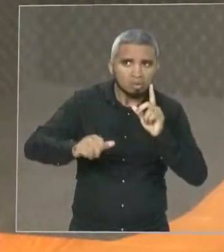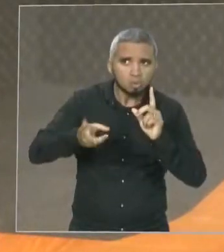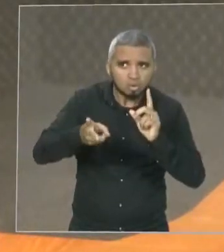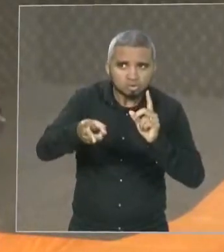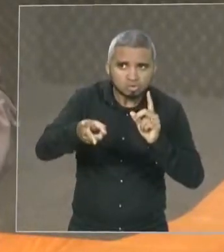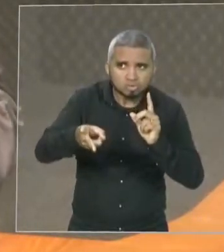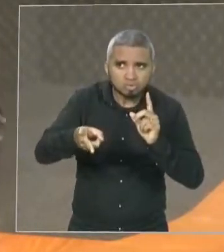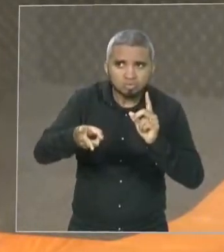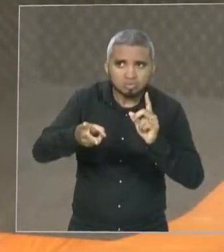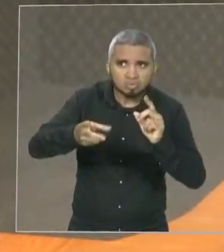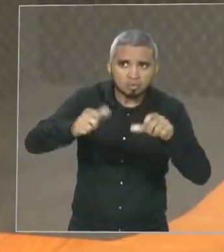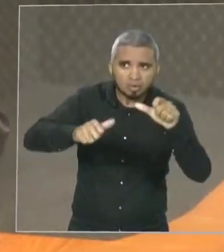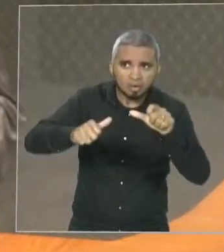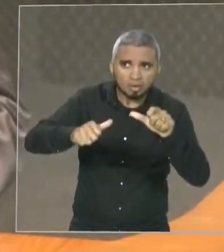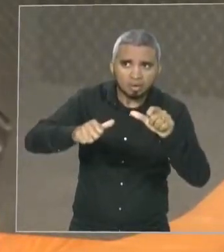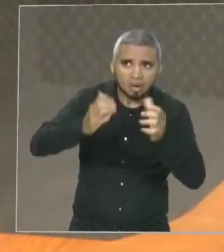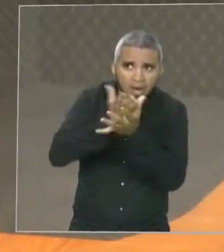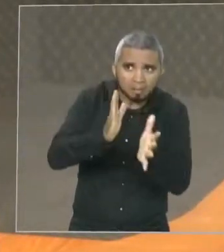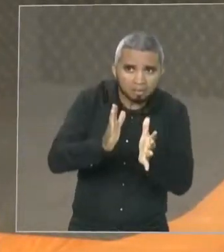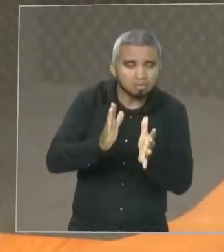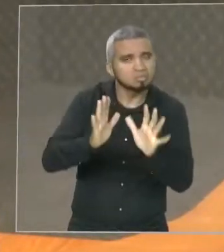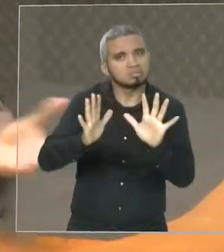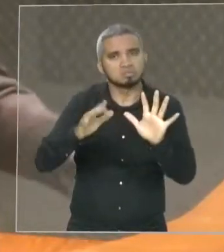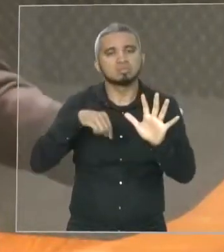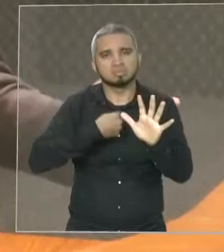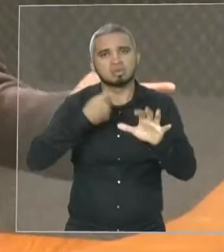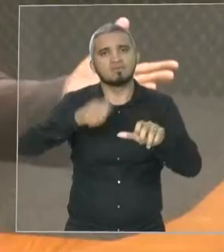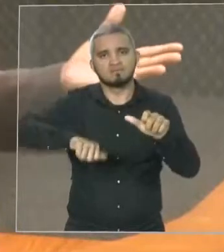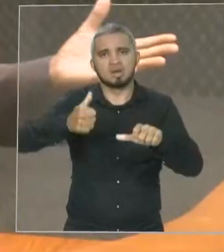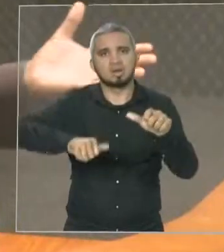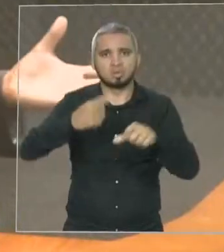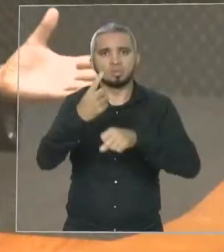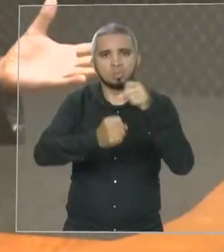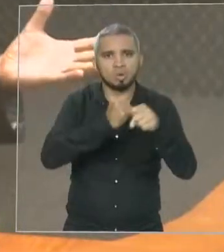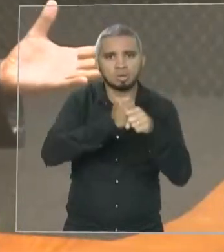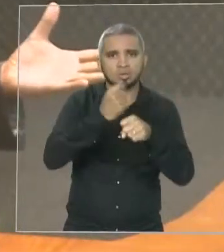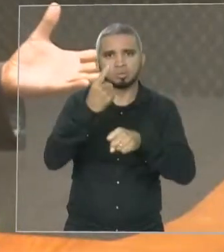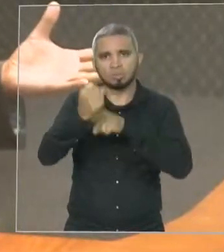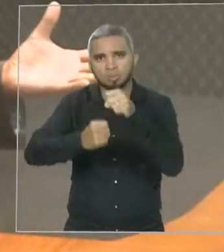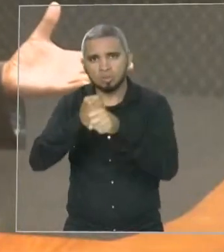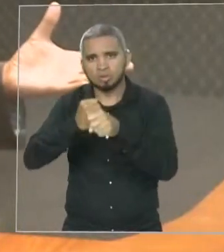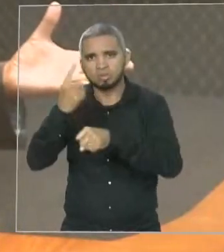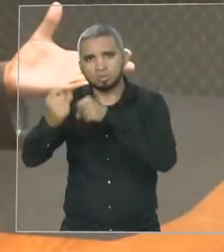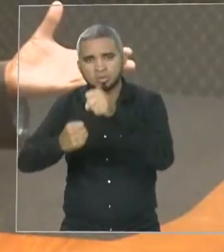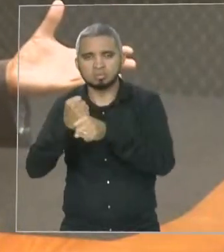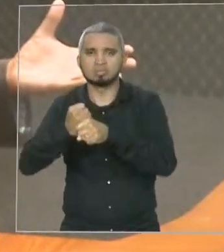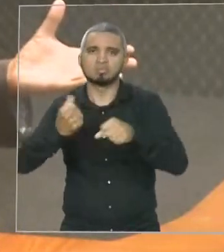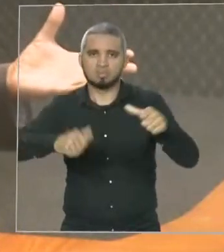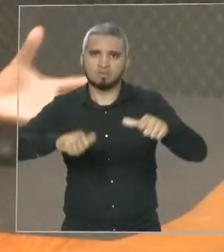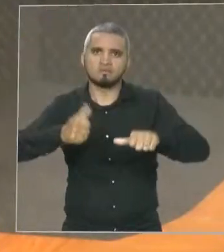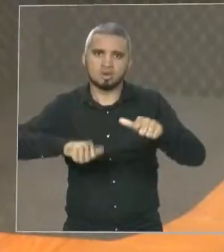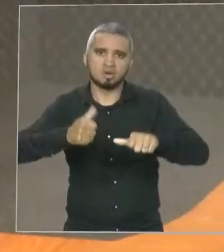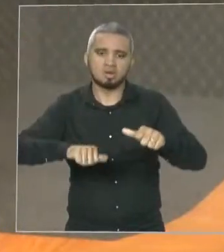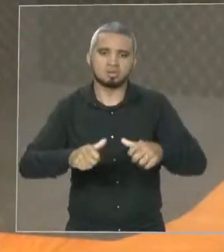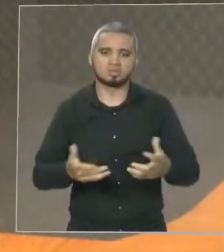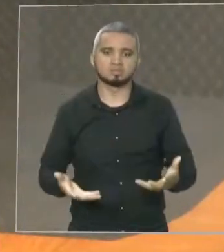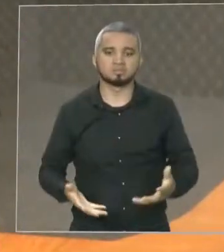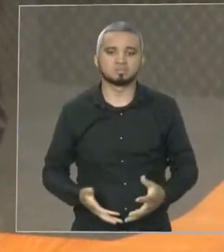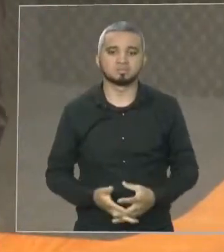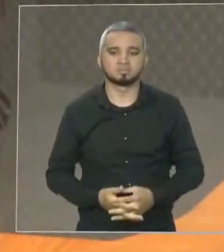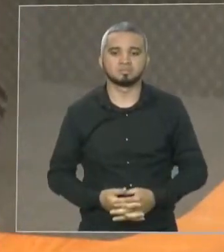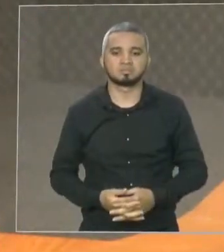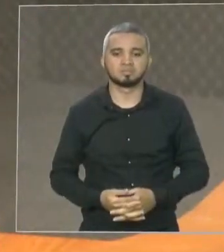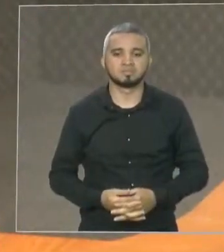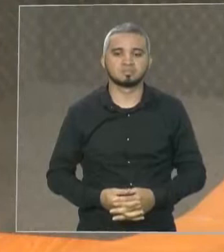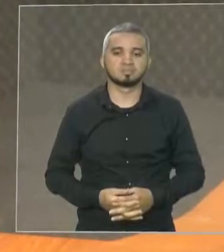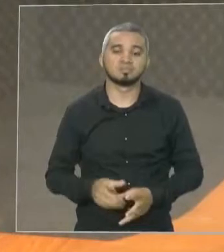de se formar, de se qualificar e de ser um profissional atuando aqui mesmo no Estado do Maranhão. Então, aqui, nós